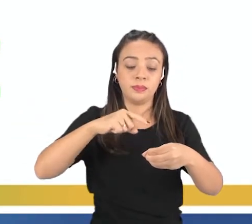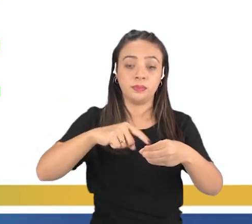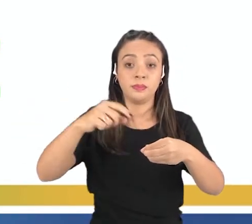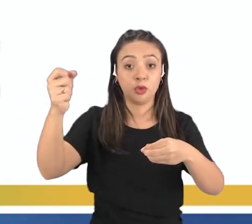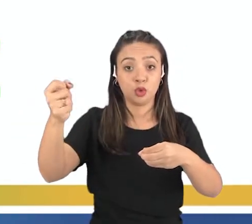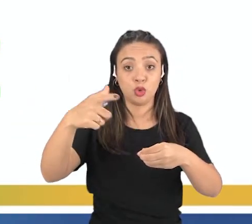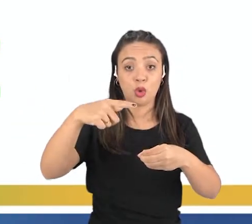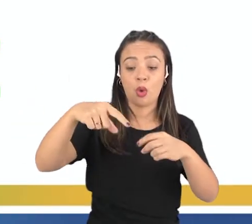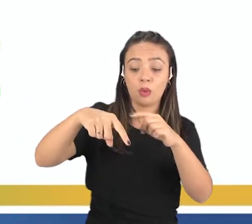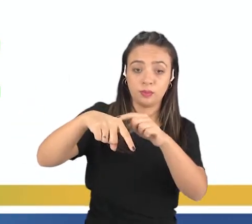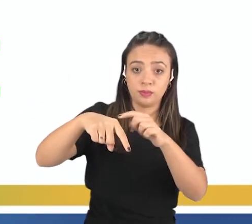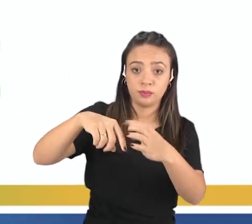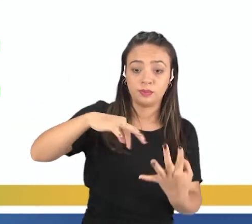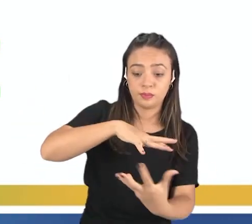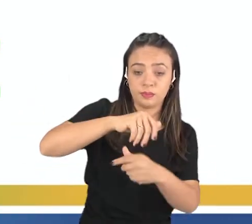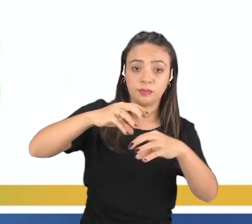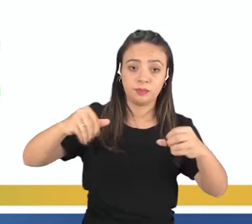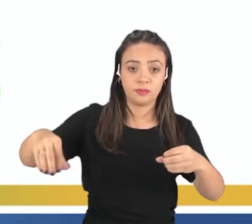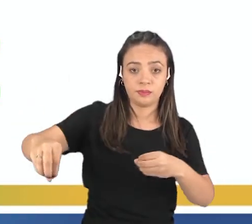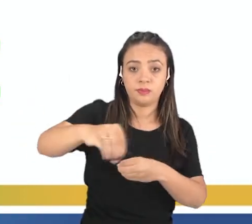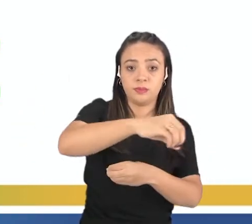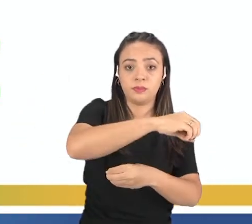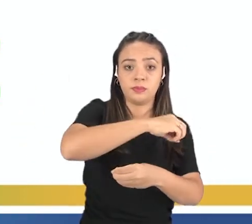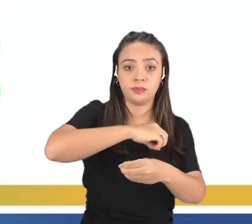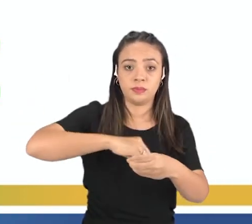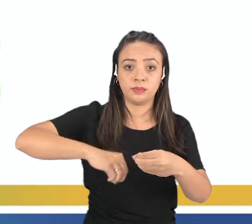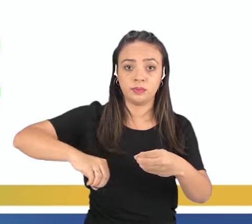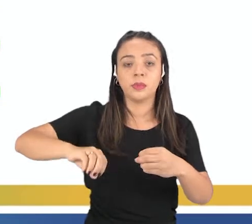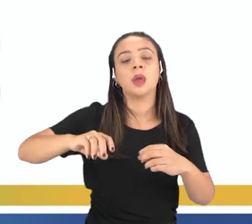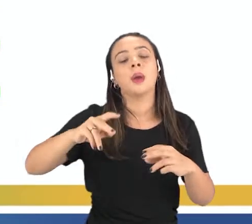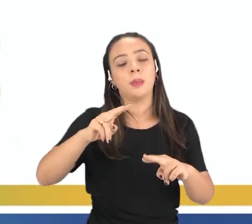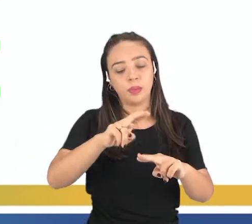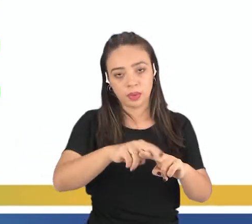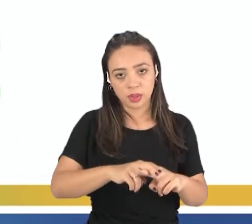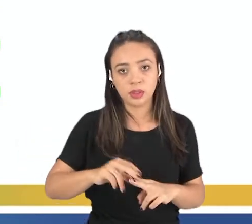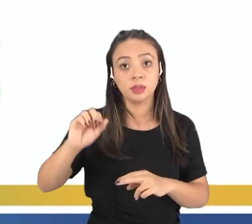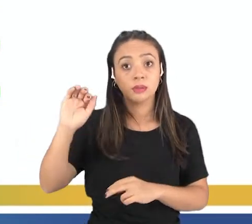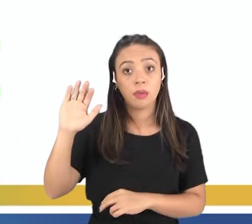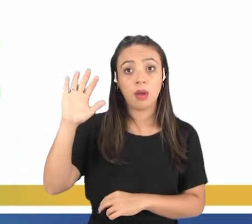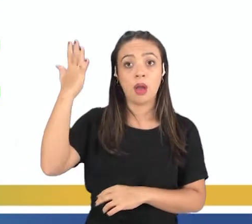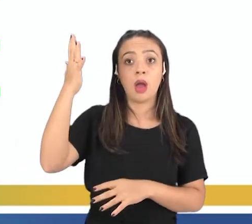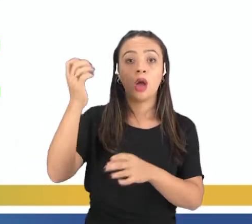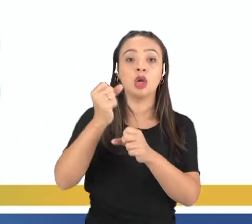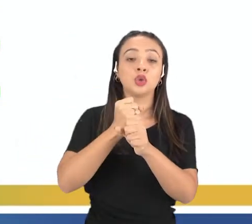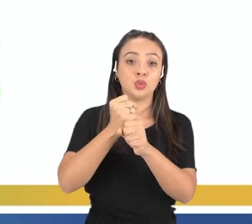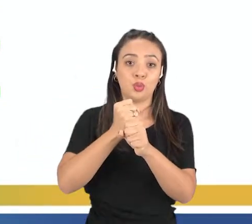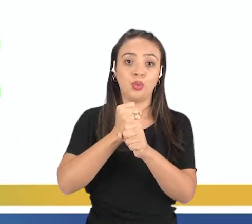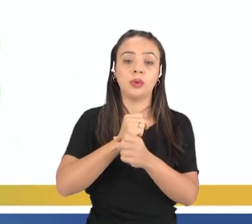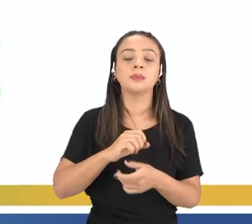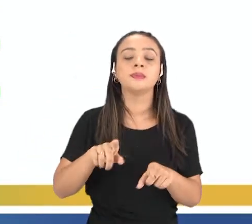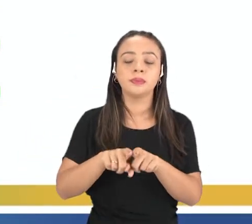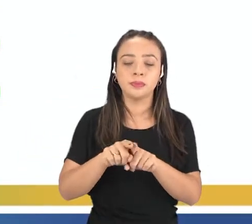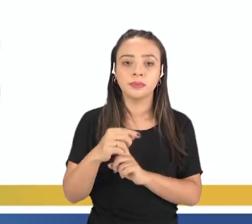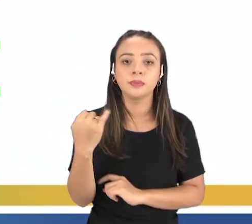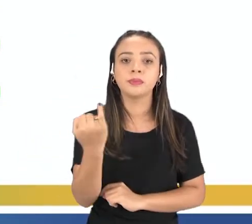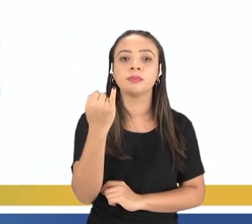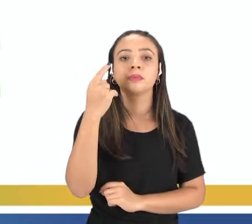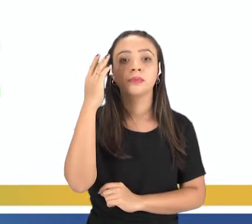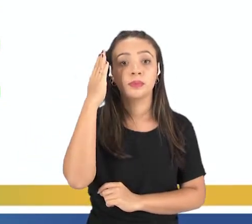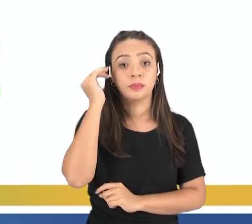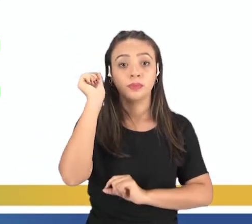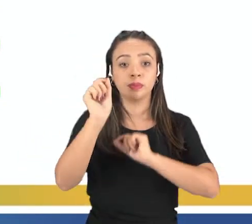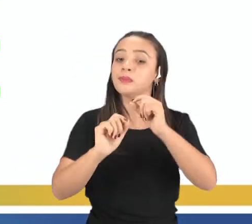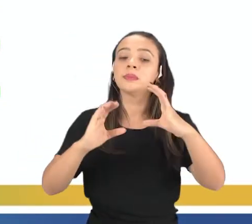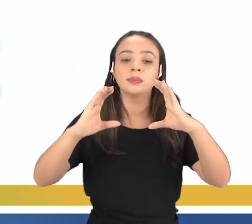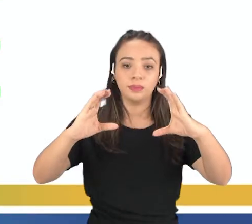Esse movimento, ele é o responsável pela sucessão das estações do ano, tá bom? Outro ponto importante é observar que a Terra, é uma